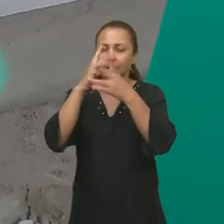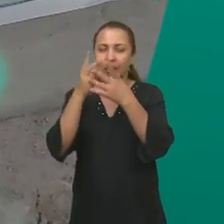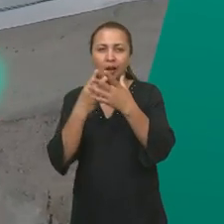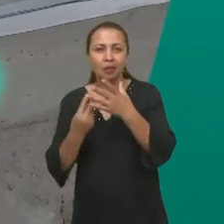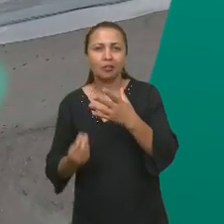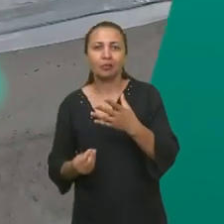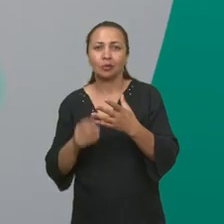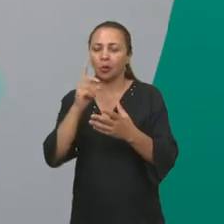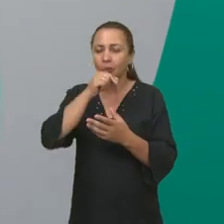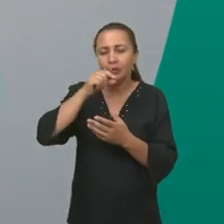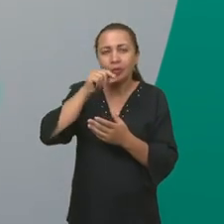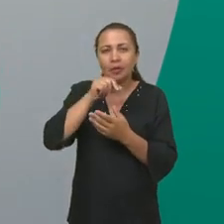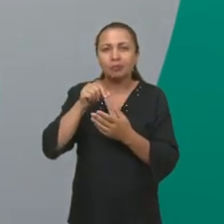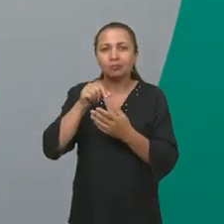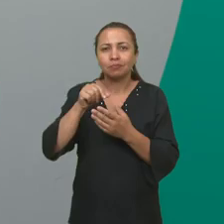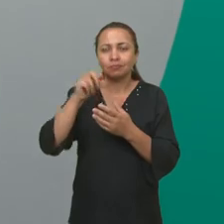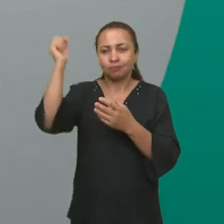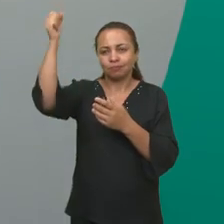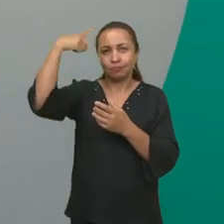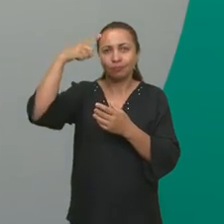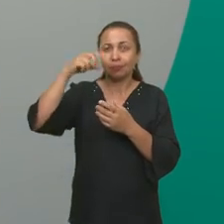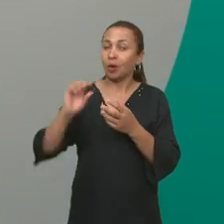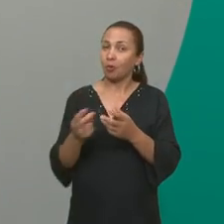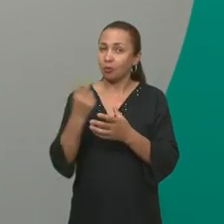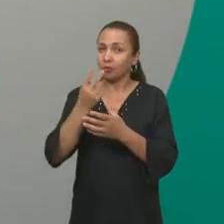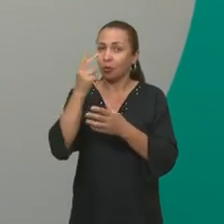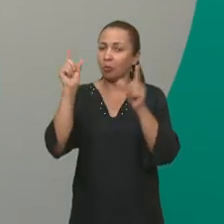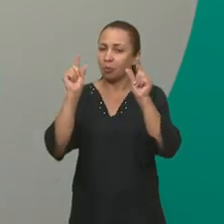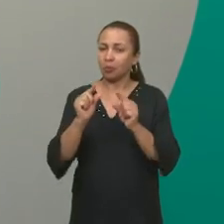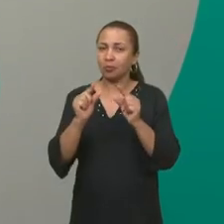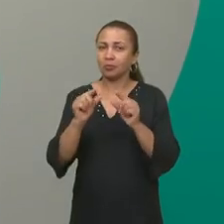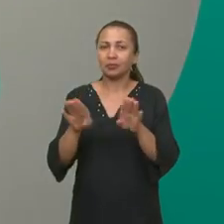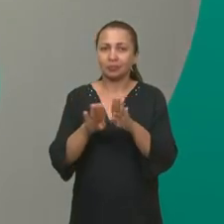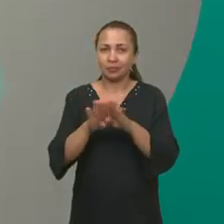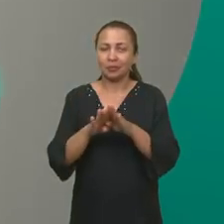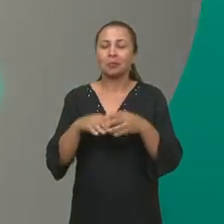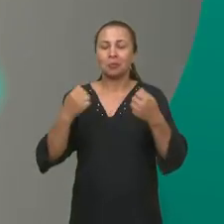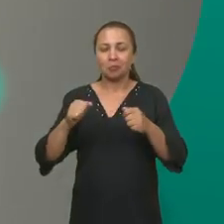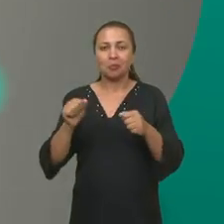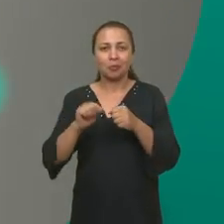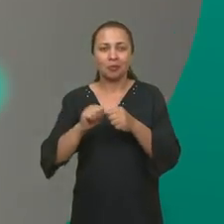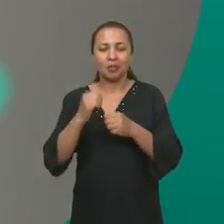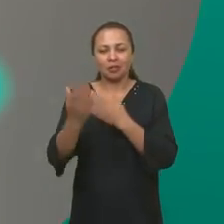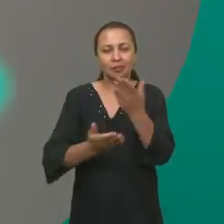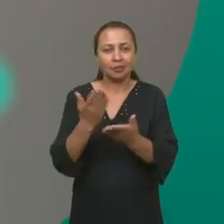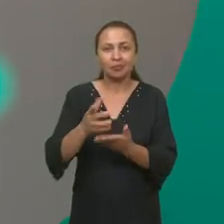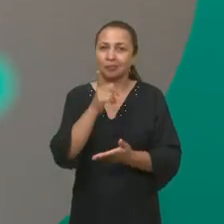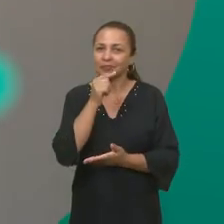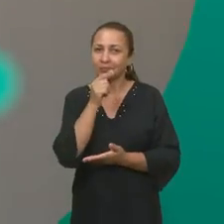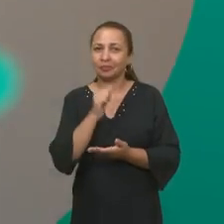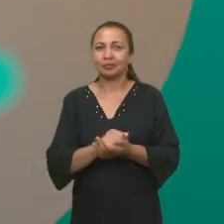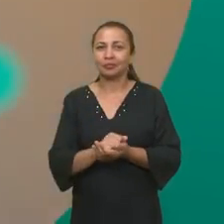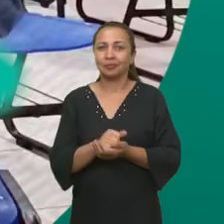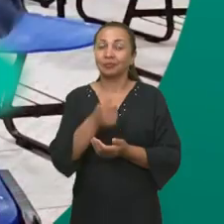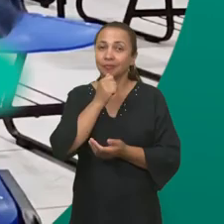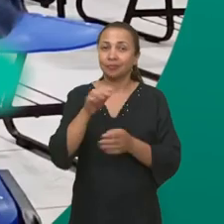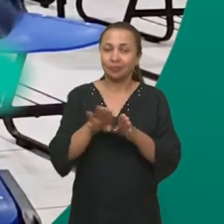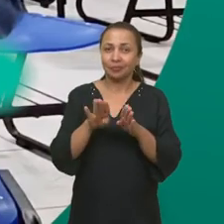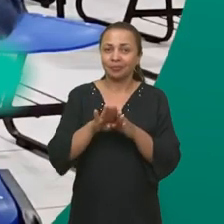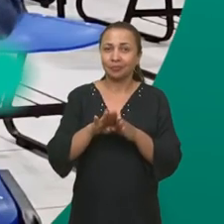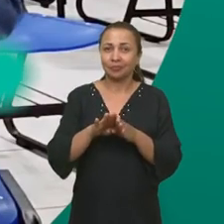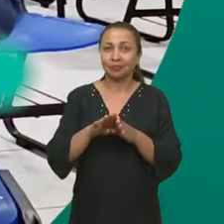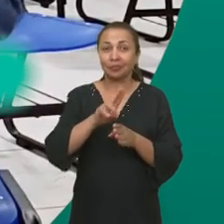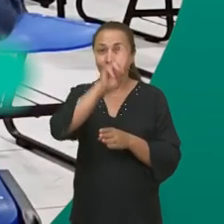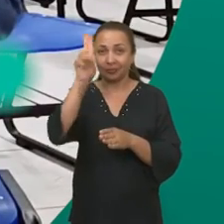um desalinizador solar com custo de produção inferior ao convencional e que também é capaz de fazer o tratamento da água. E